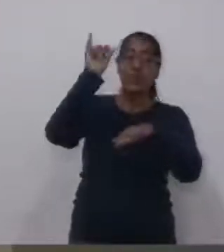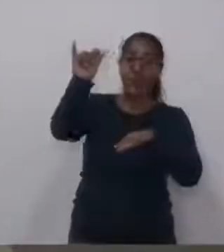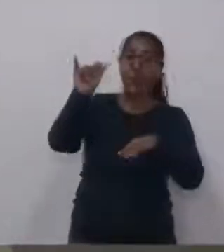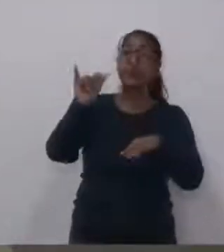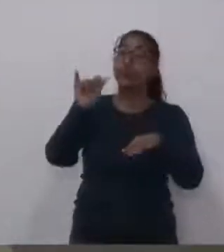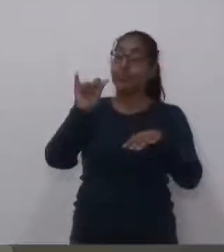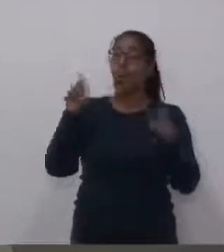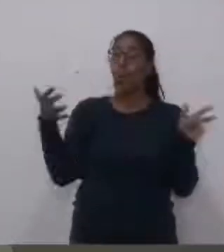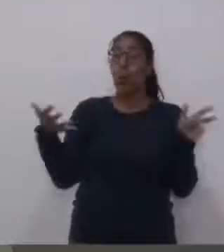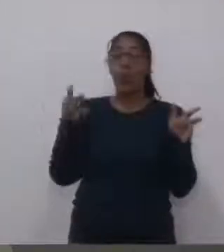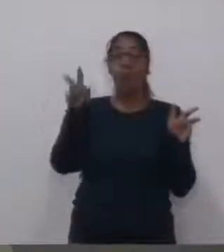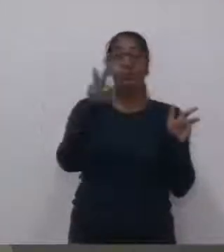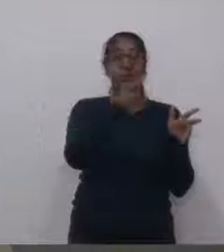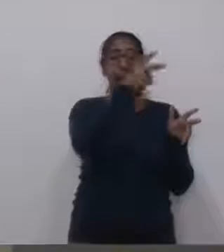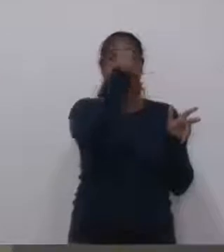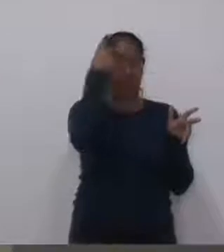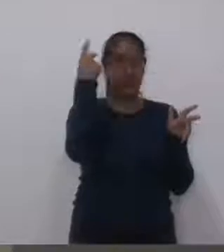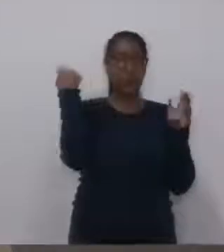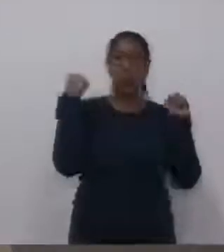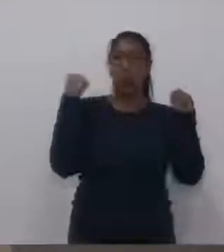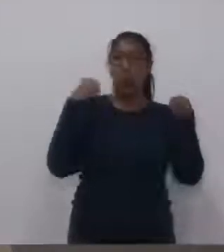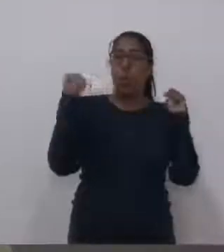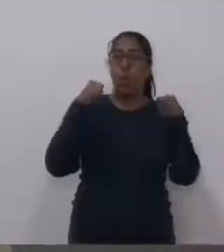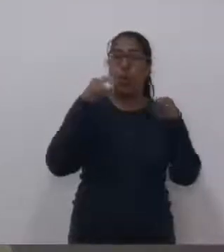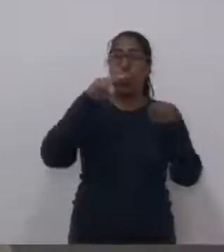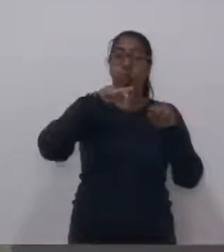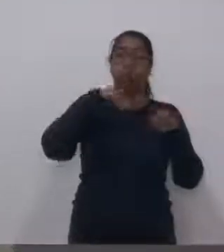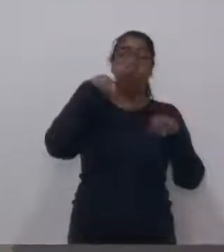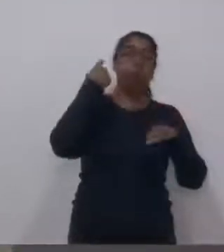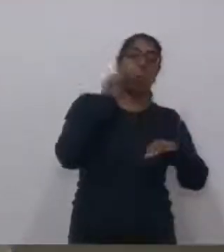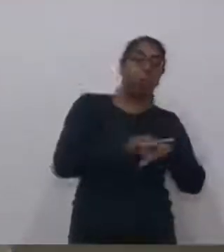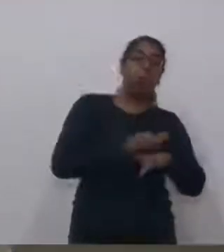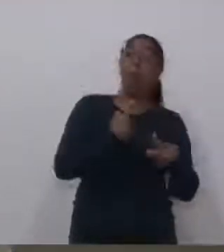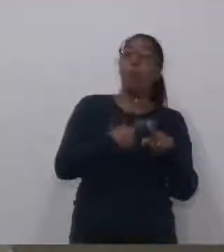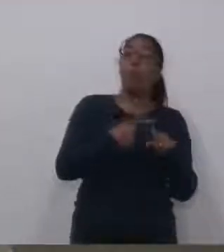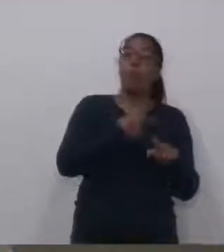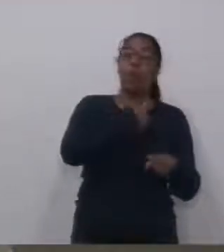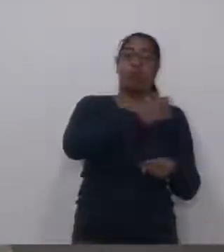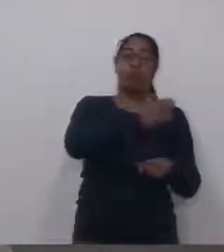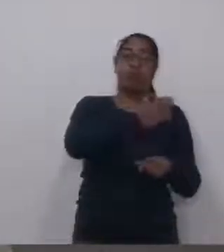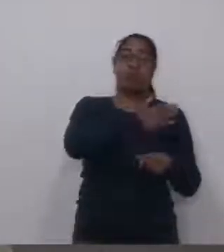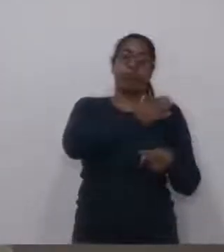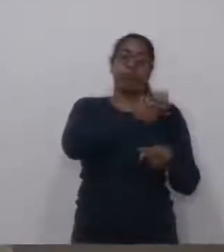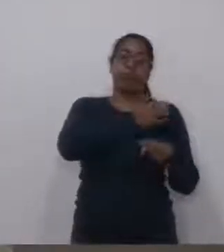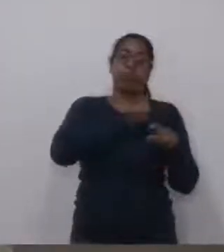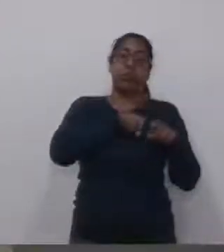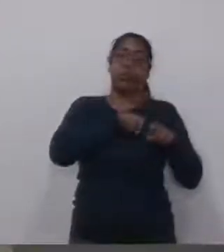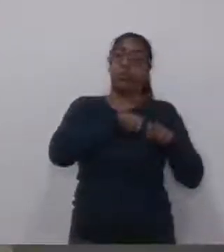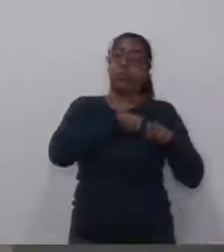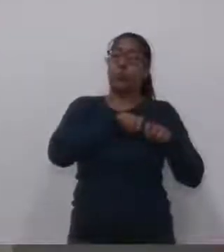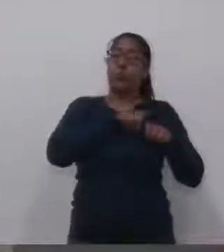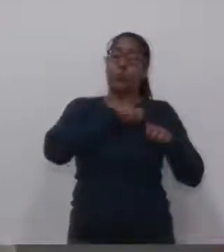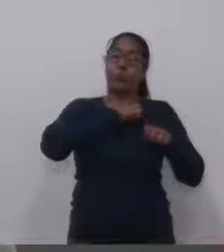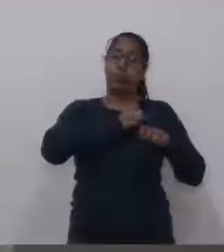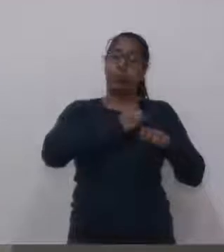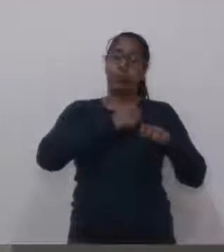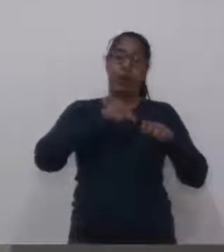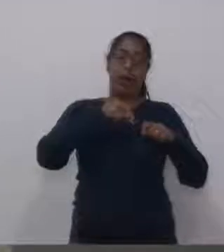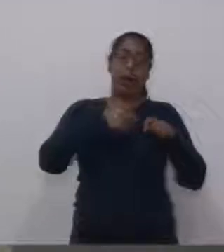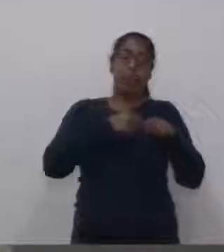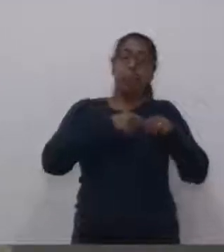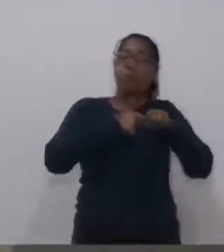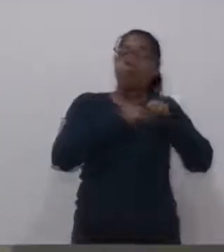atletas aí morrerem em atividade, no campo de futebol, a gente já viu alguns casos, por quê? Porque não é feito todo um trabalho de acompanhamento,